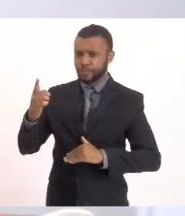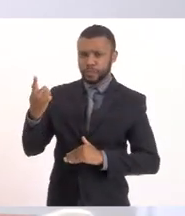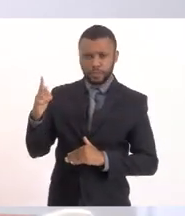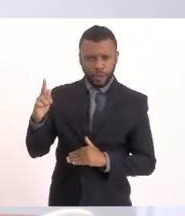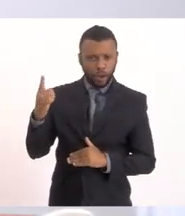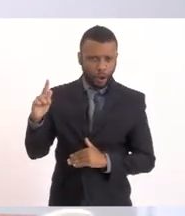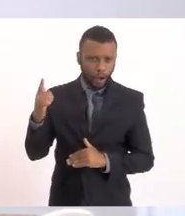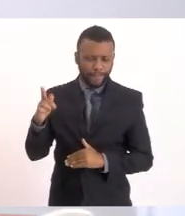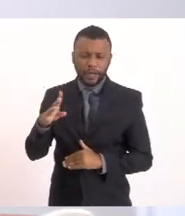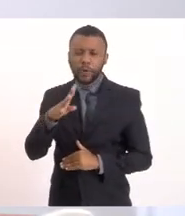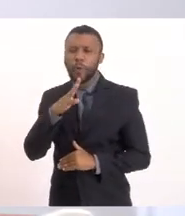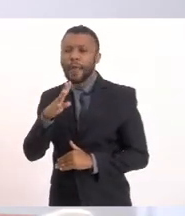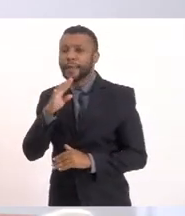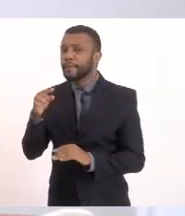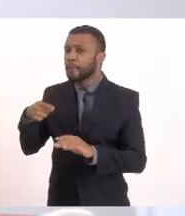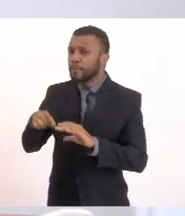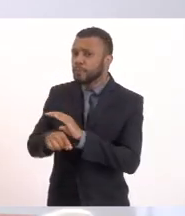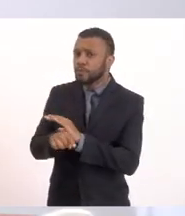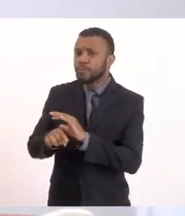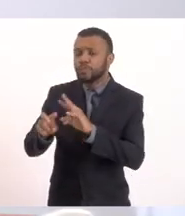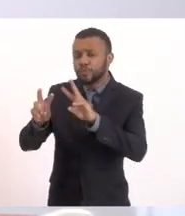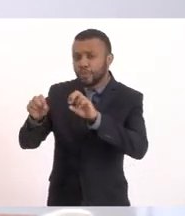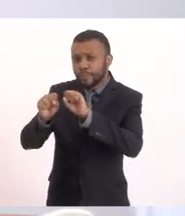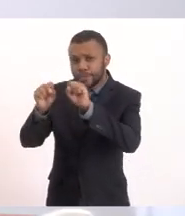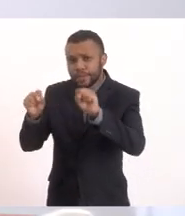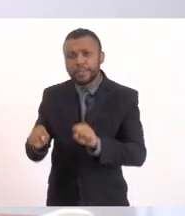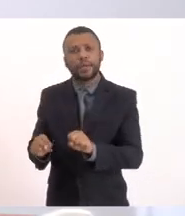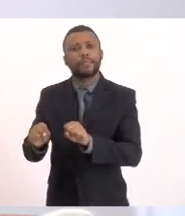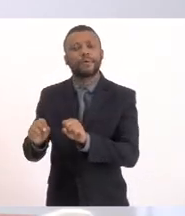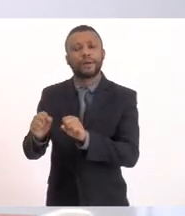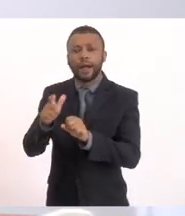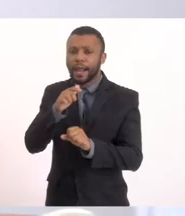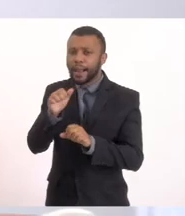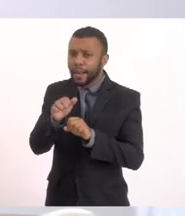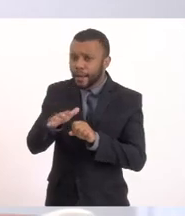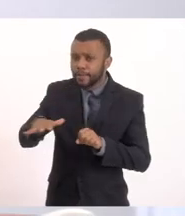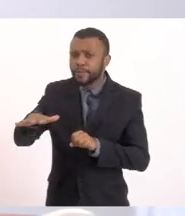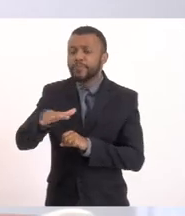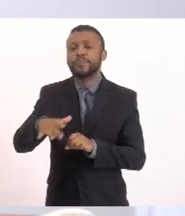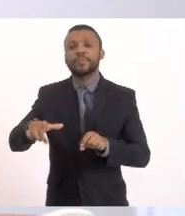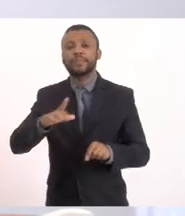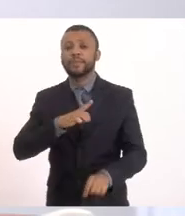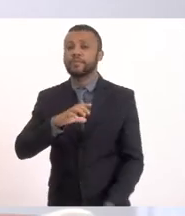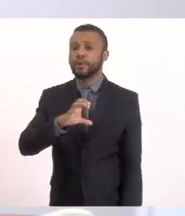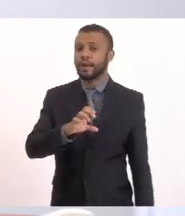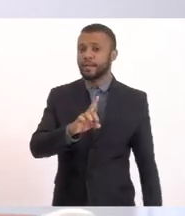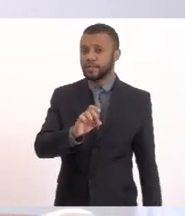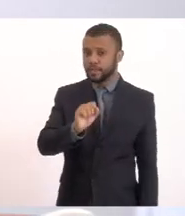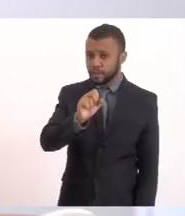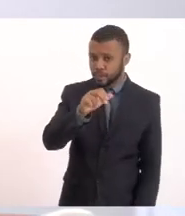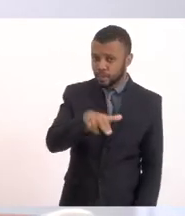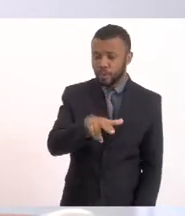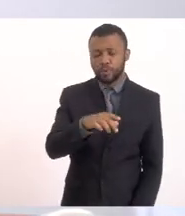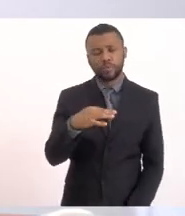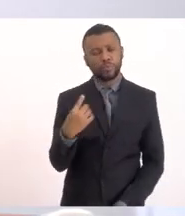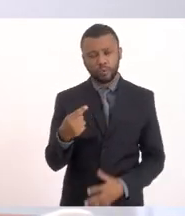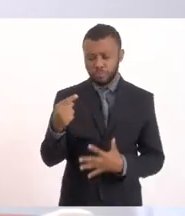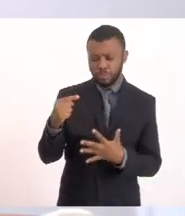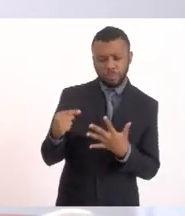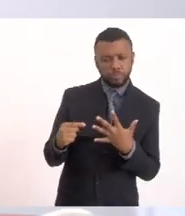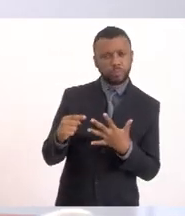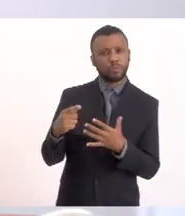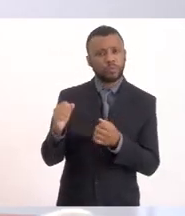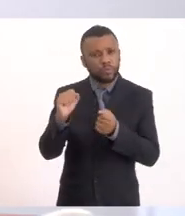assim como o Edson, que é assessor jurídico da Diretoria de Licenciamento. E aí estamos todos aqui à disposição para trazer